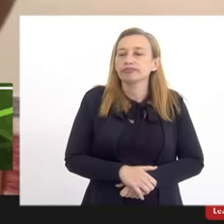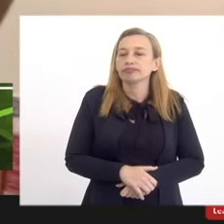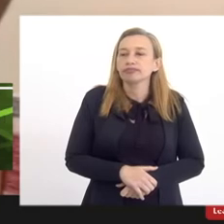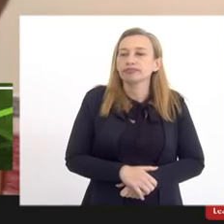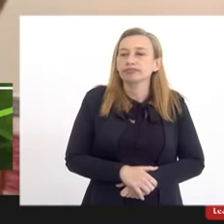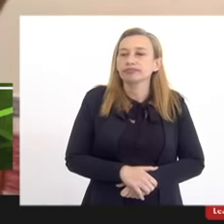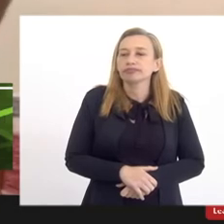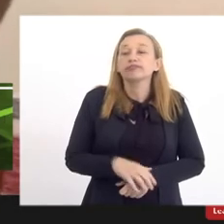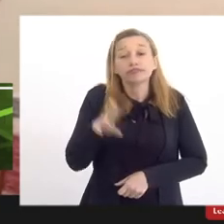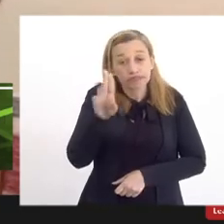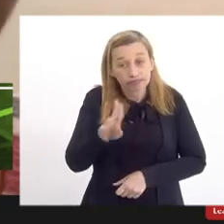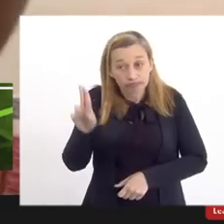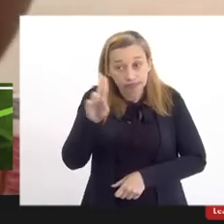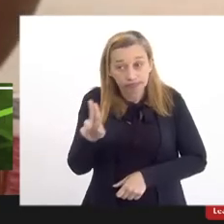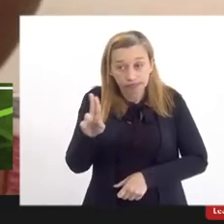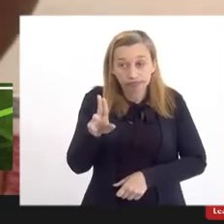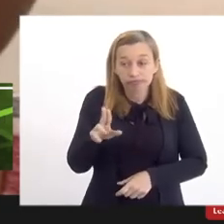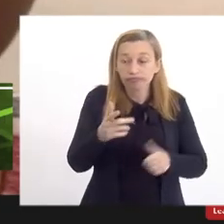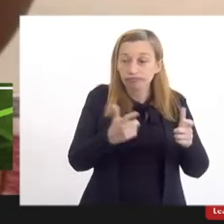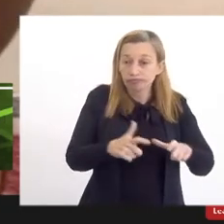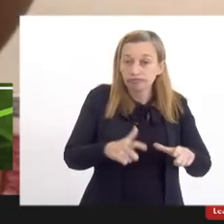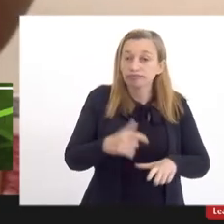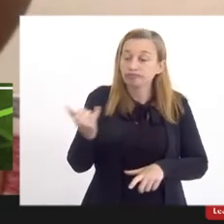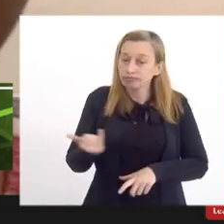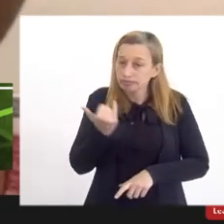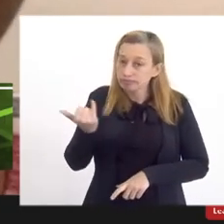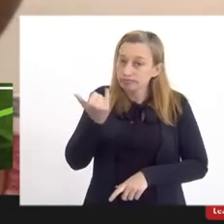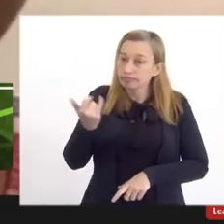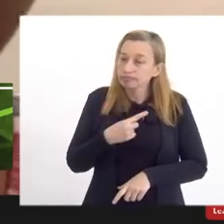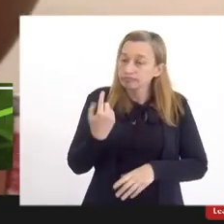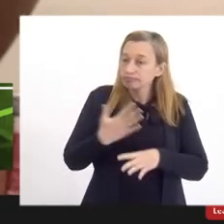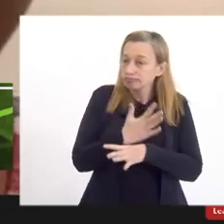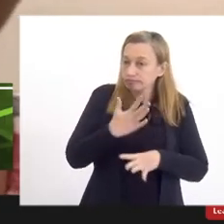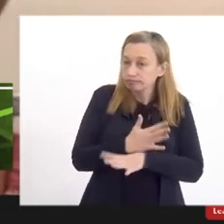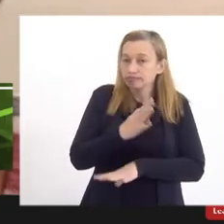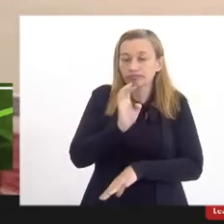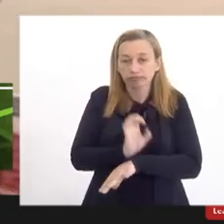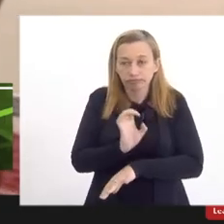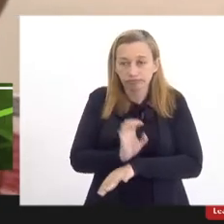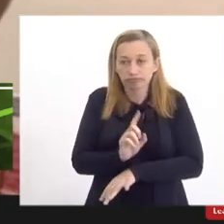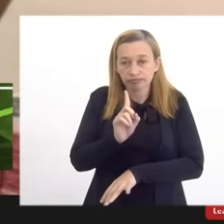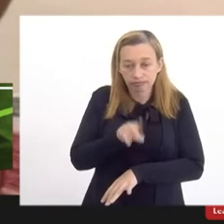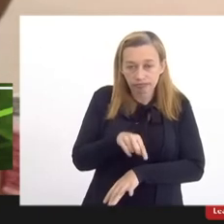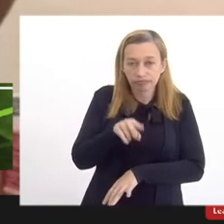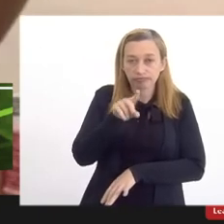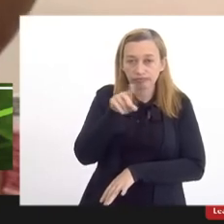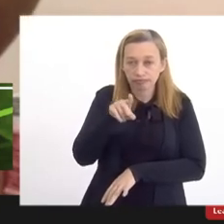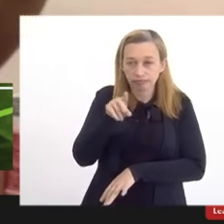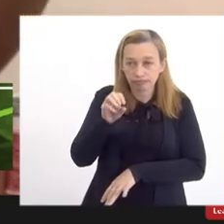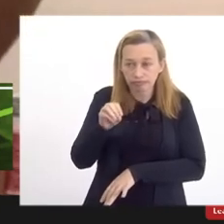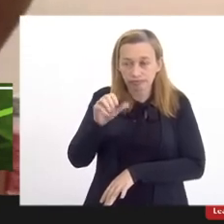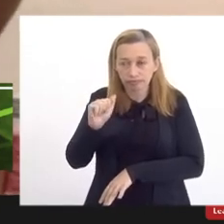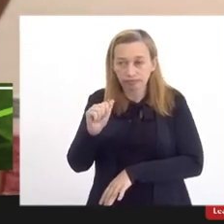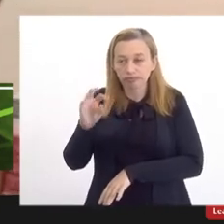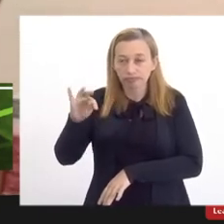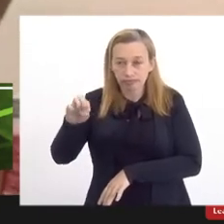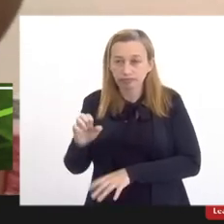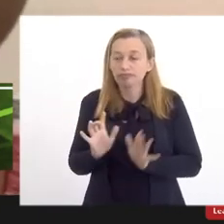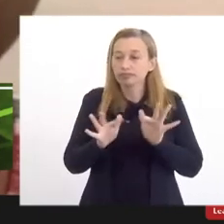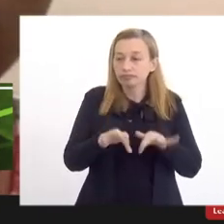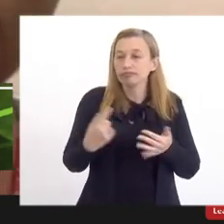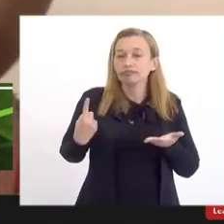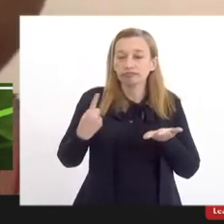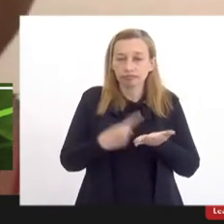dessa universidade numa região tão importante para a nossa cidade para o nosso estado como a Zona Oeste e por fim também o